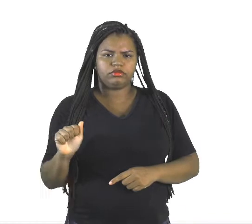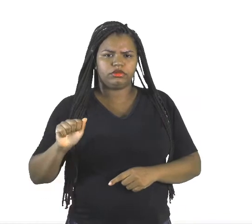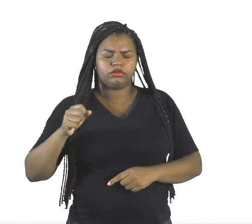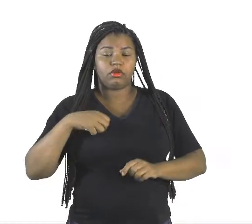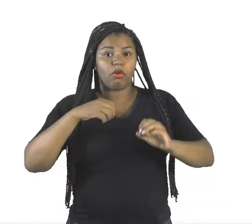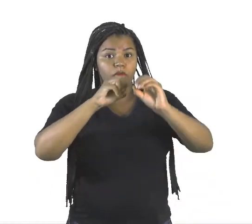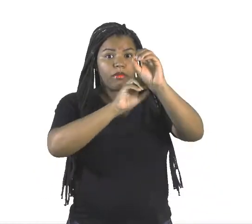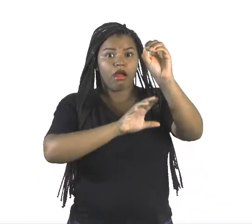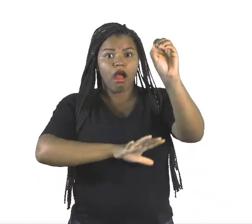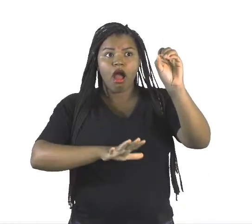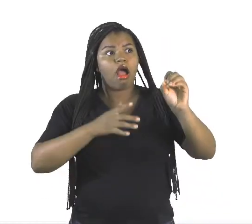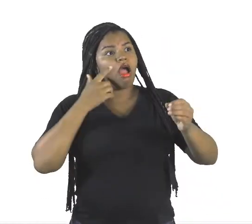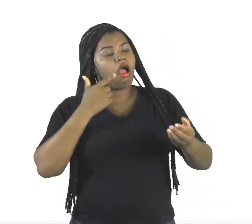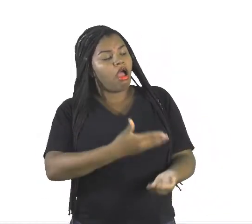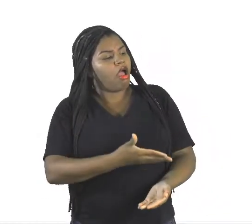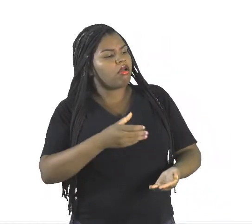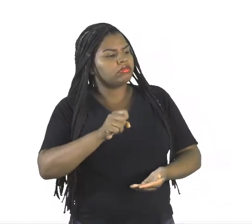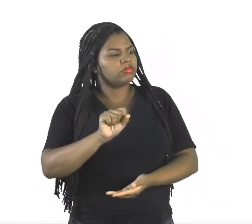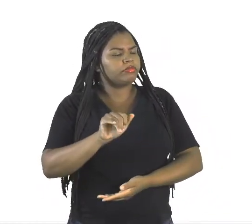Sabino.